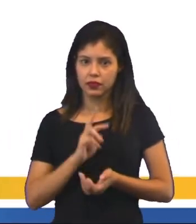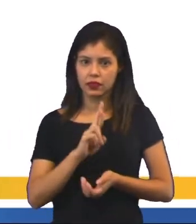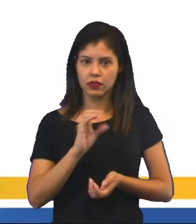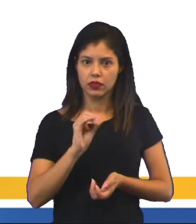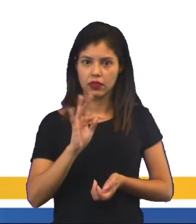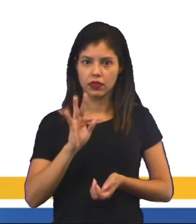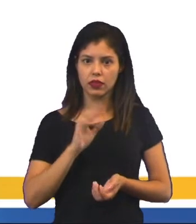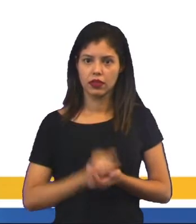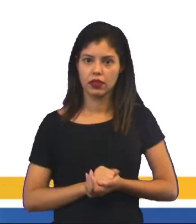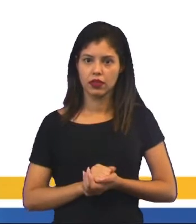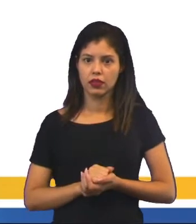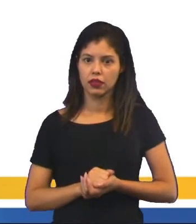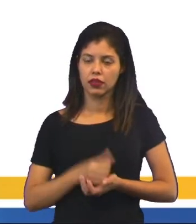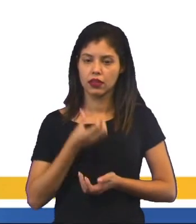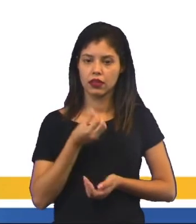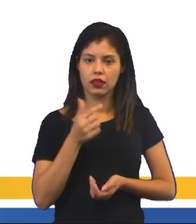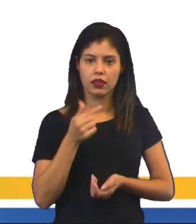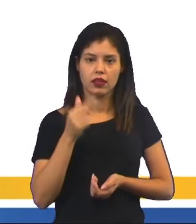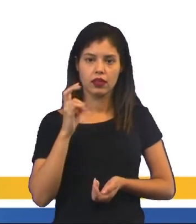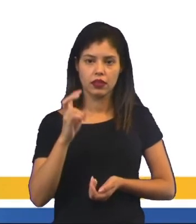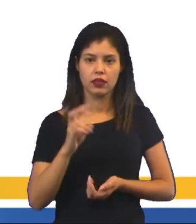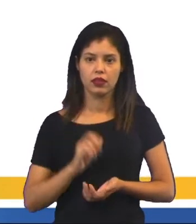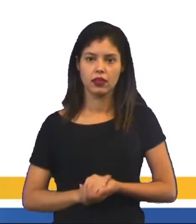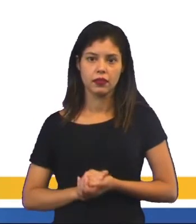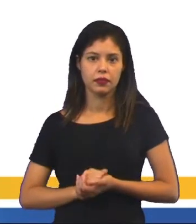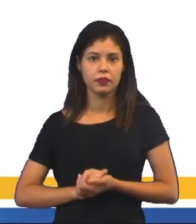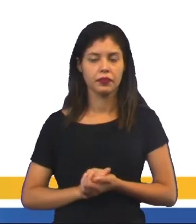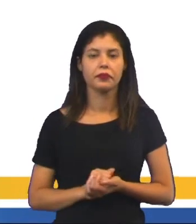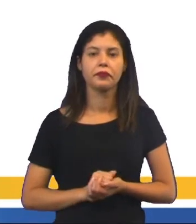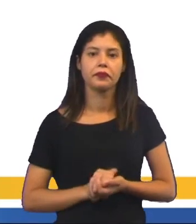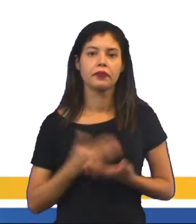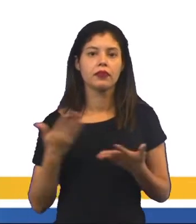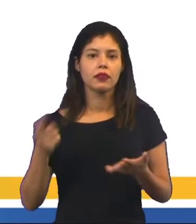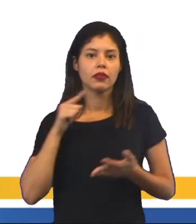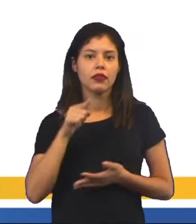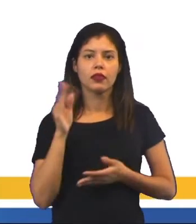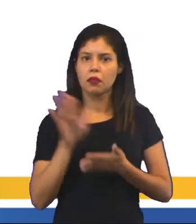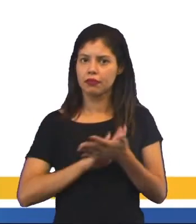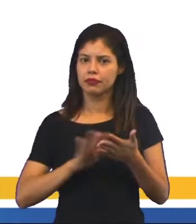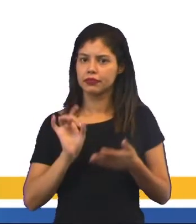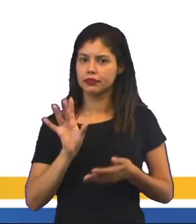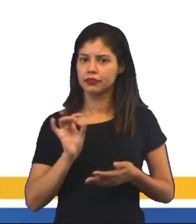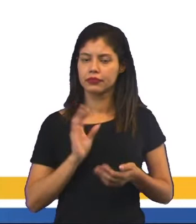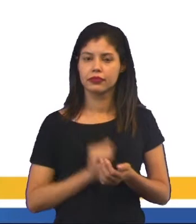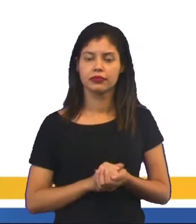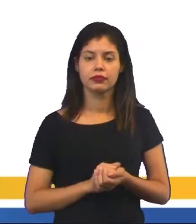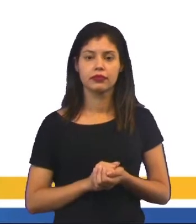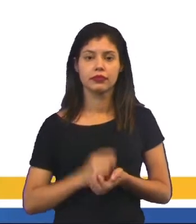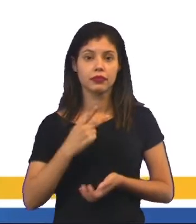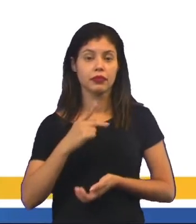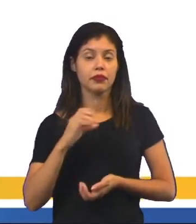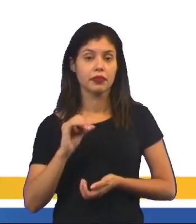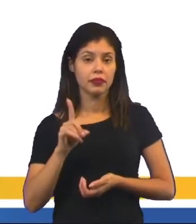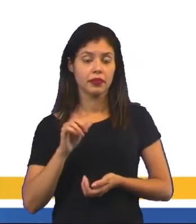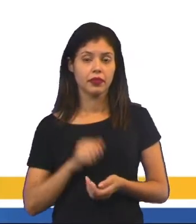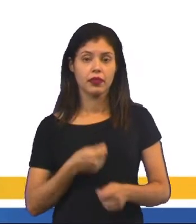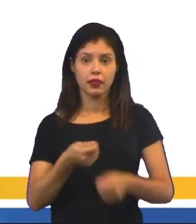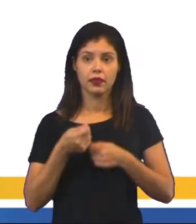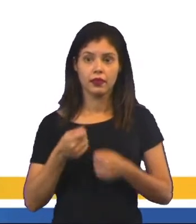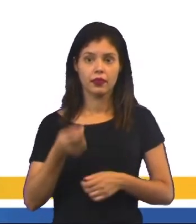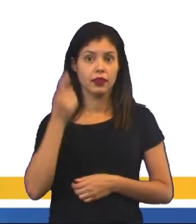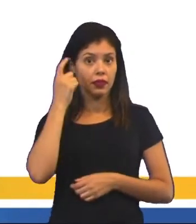Romba 675, né? Isso aí nada mais é do que um aspirador de pó com